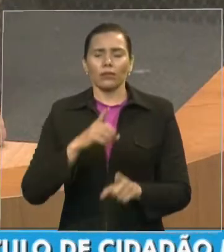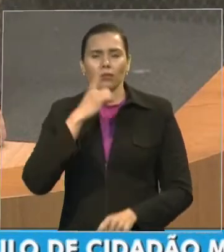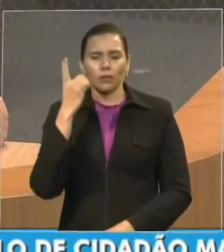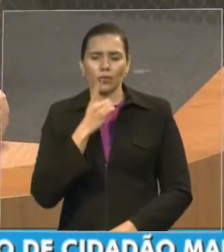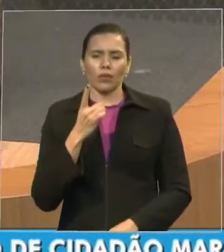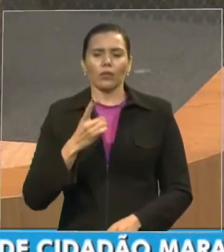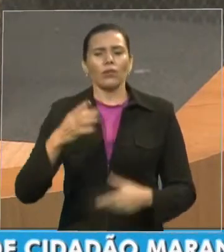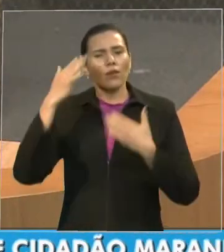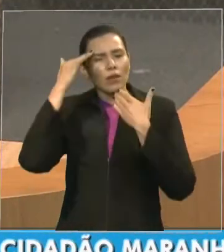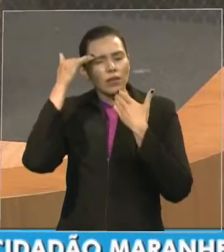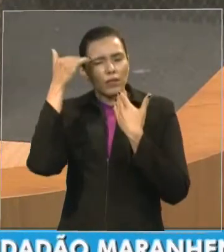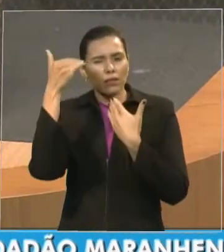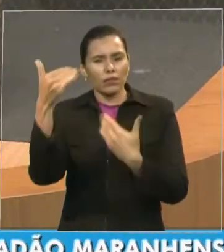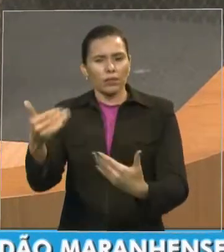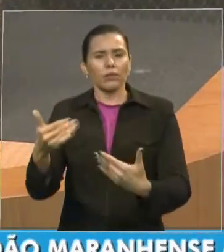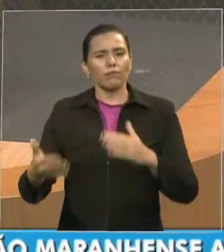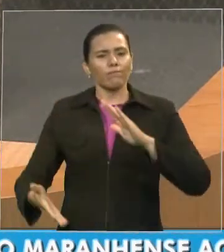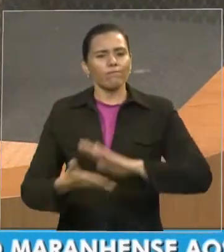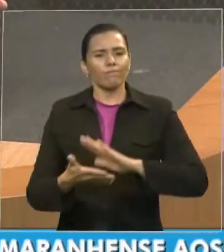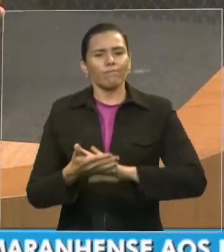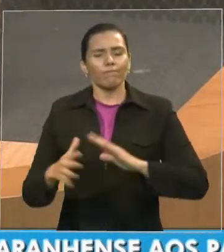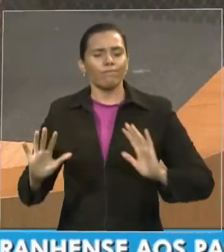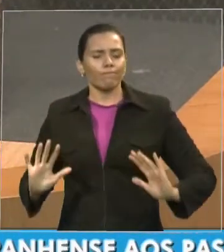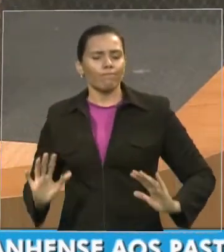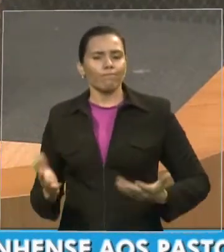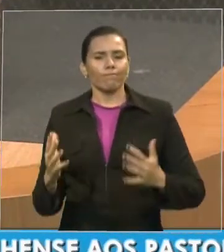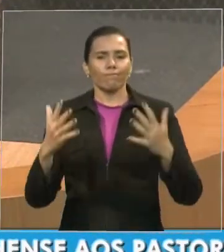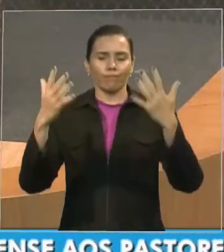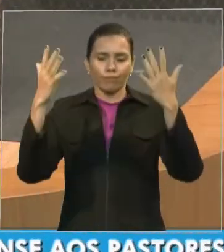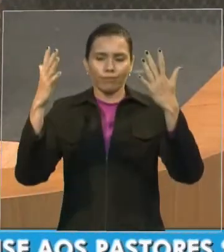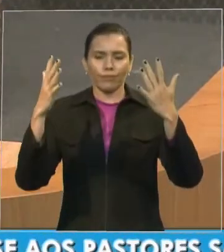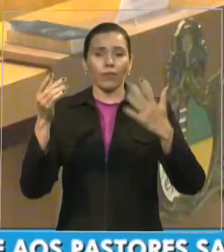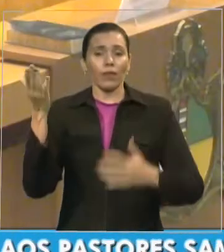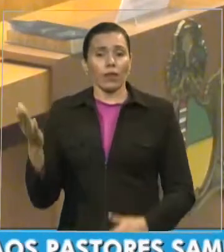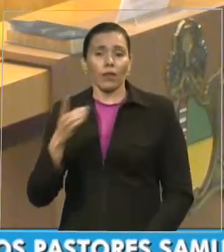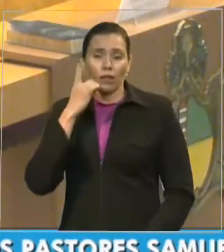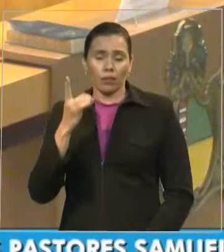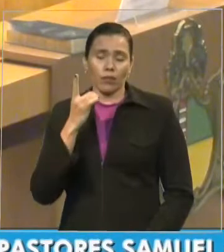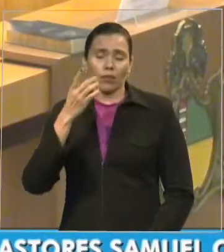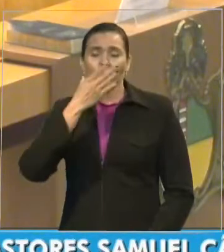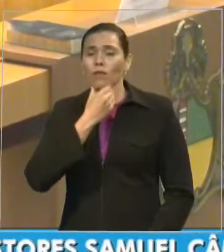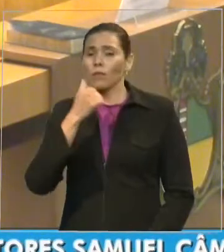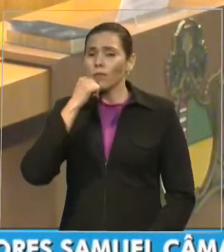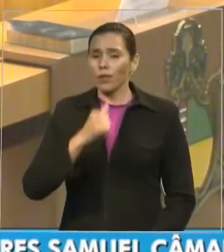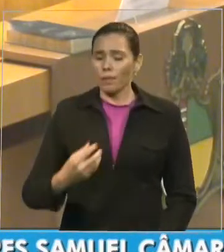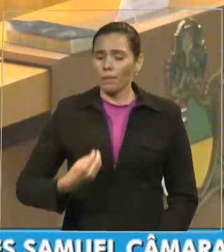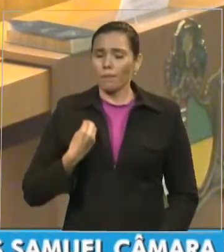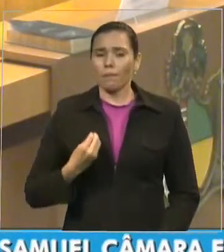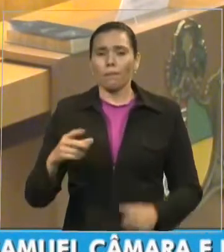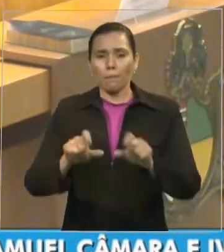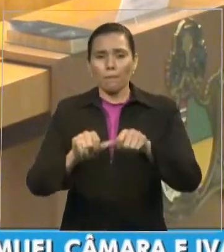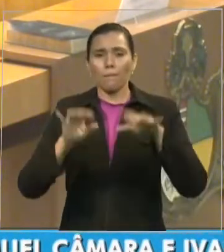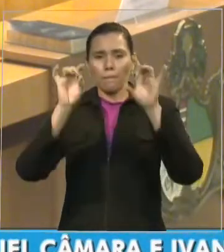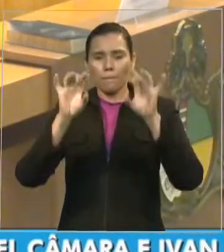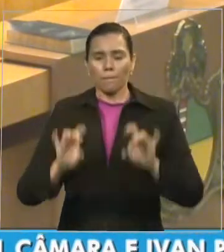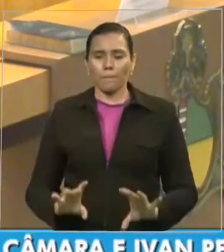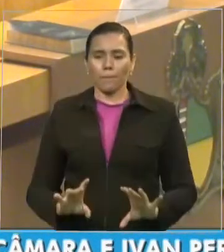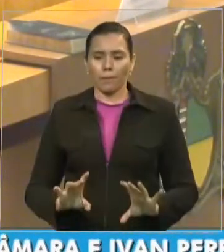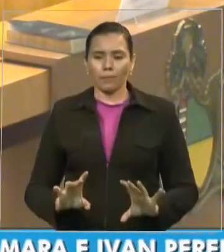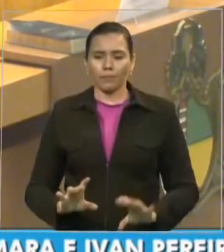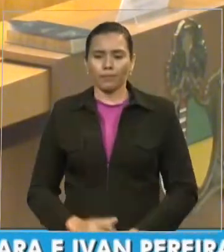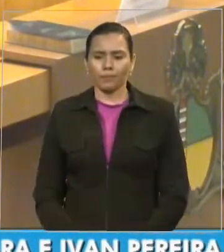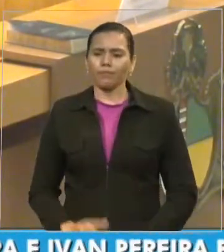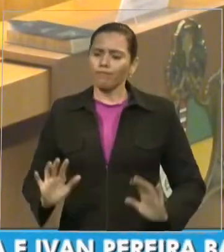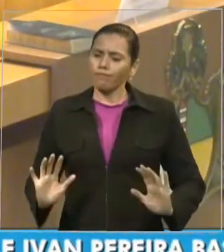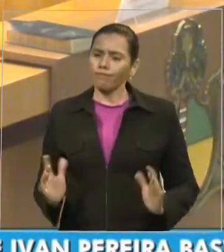agradecimento de um grande aplauso ao estado a senhora deputada aos deputados que aqui estão todos quantos